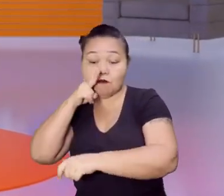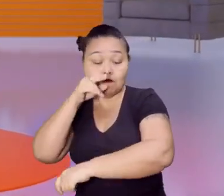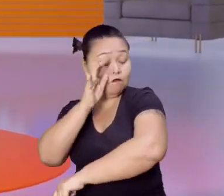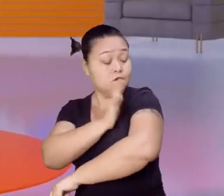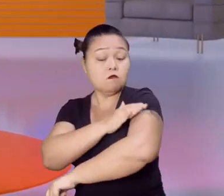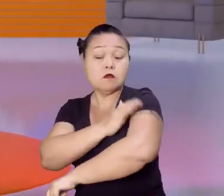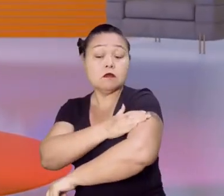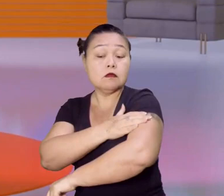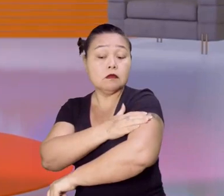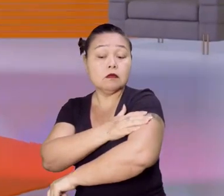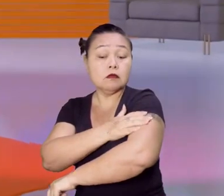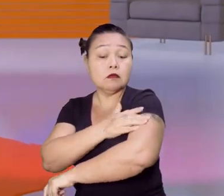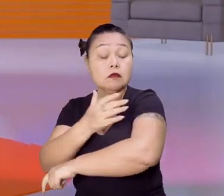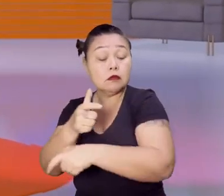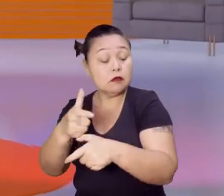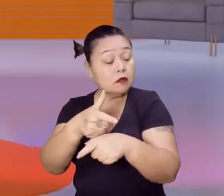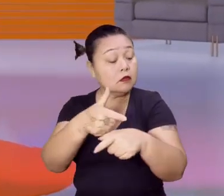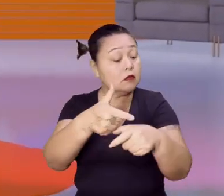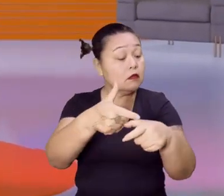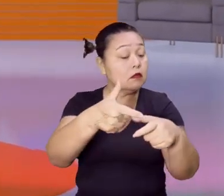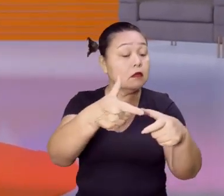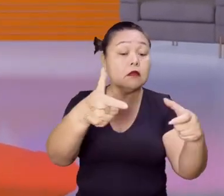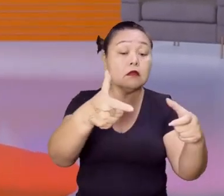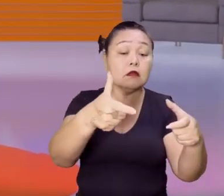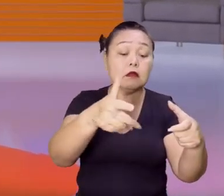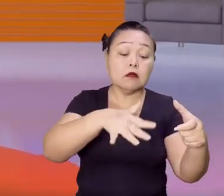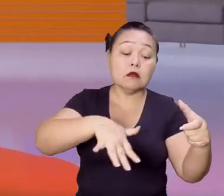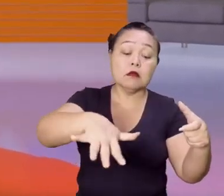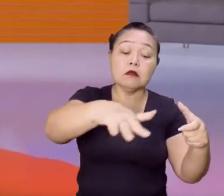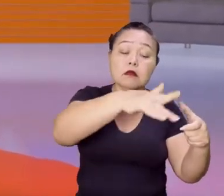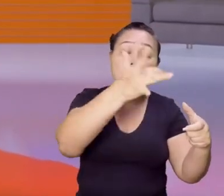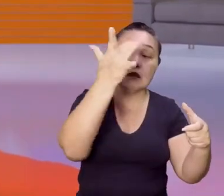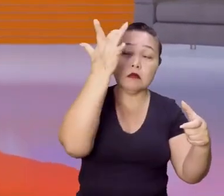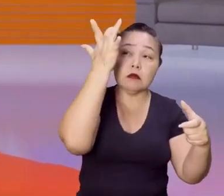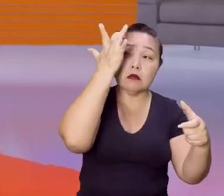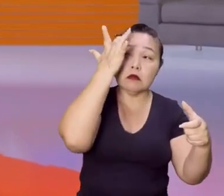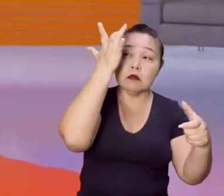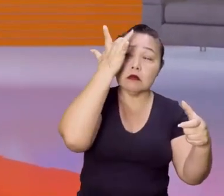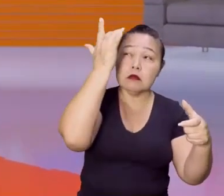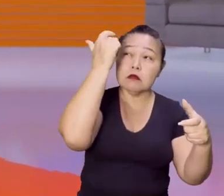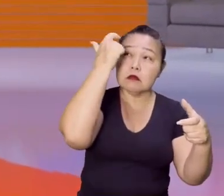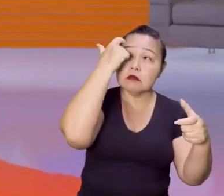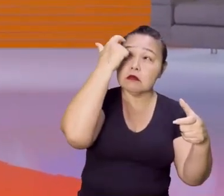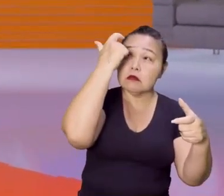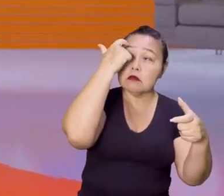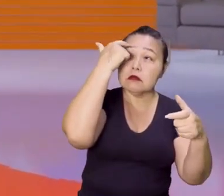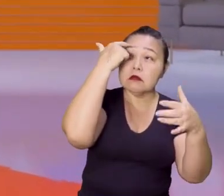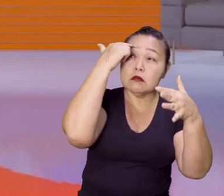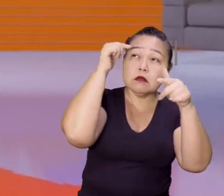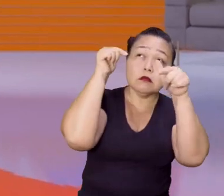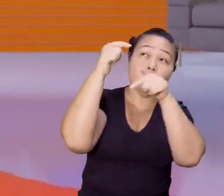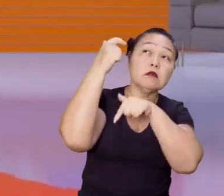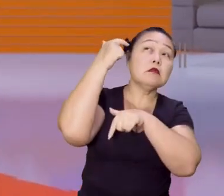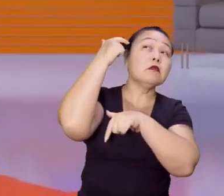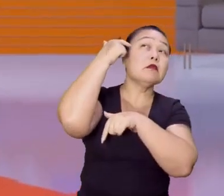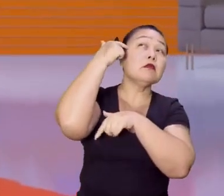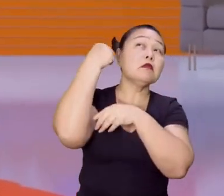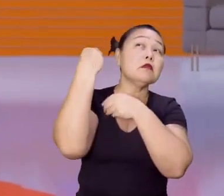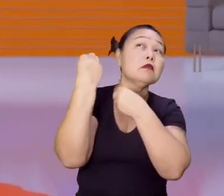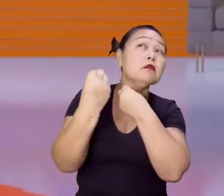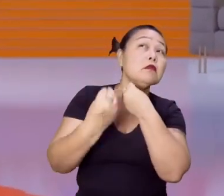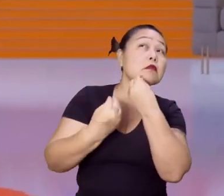os trabalhos e mais trabalho mental, né? O trabalho de você pensar